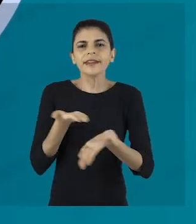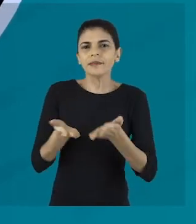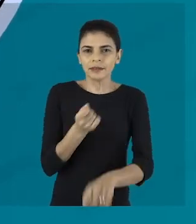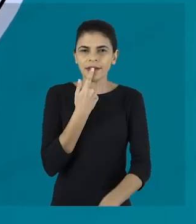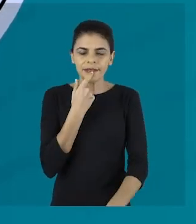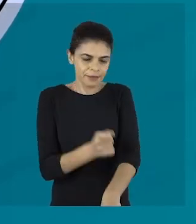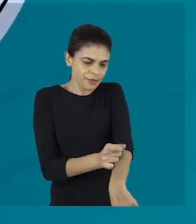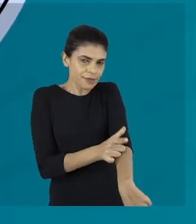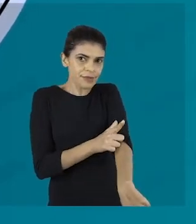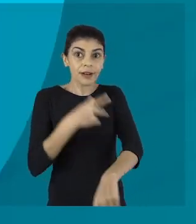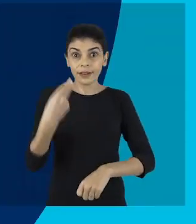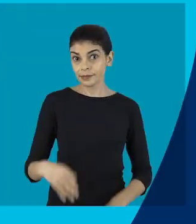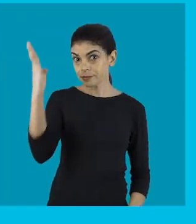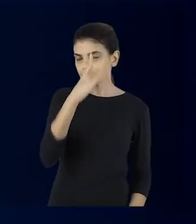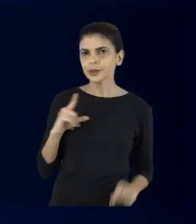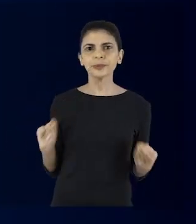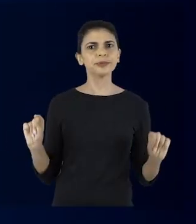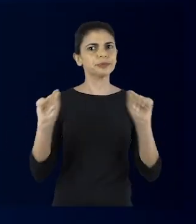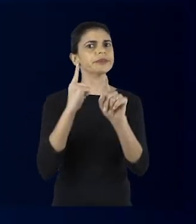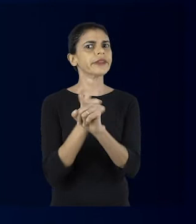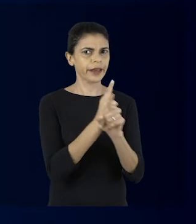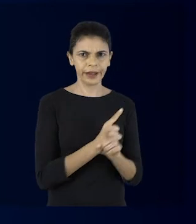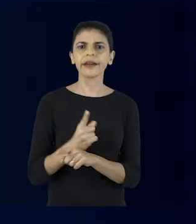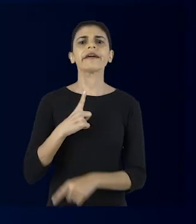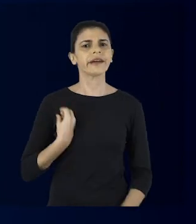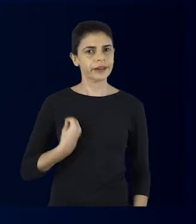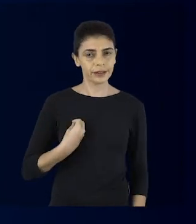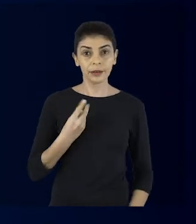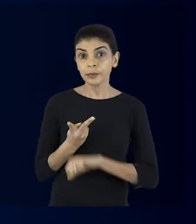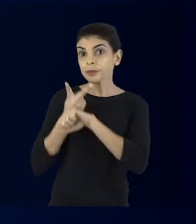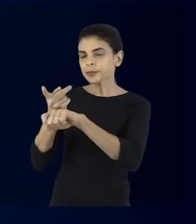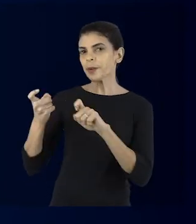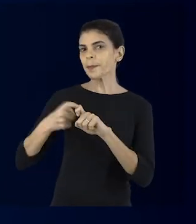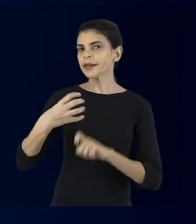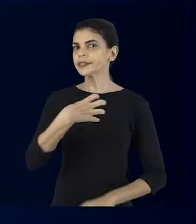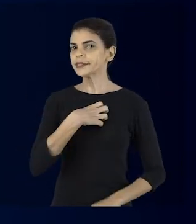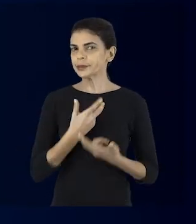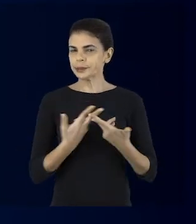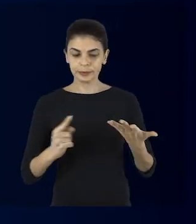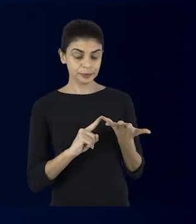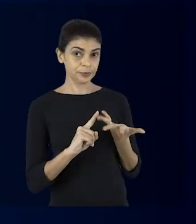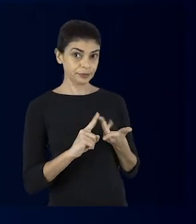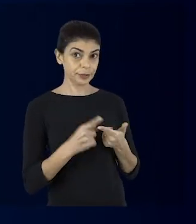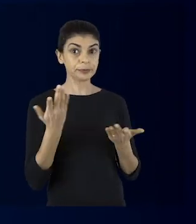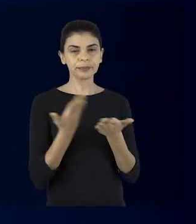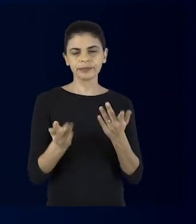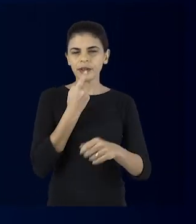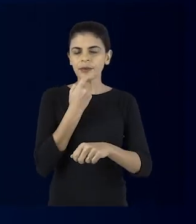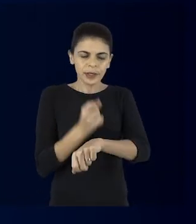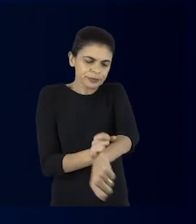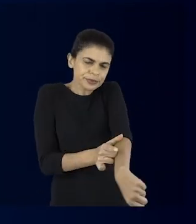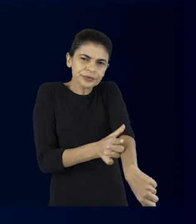muitos casos no país. É importante procurar ajuda médica já nos primeiros sintomas, que são lesões, manchas